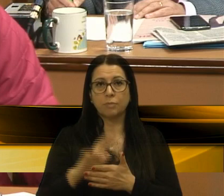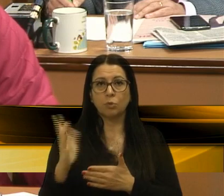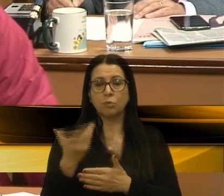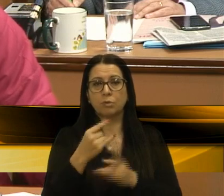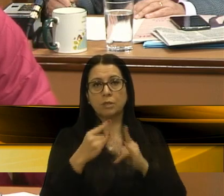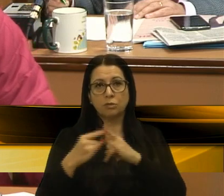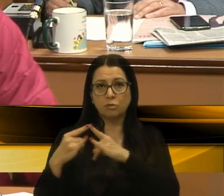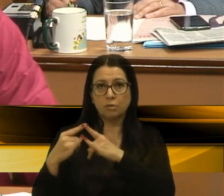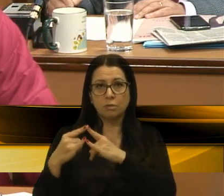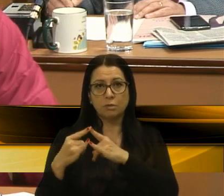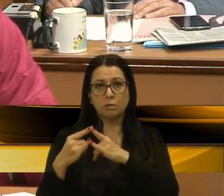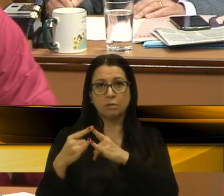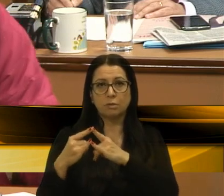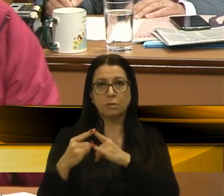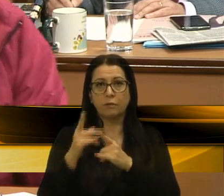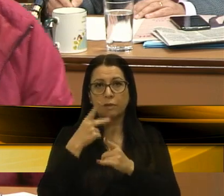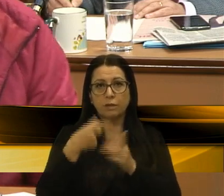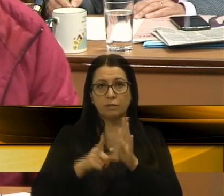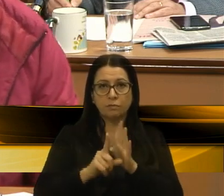entidades que acabei de elencar.